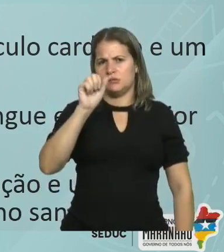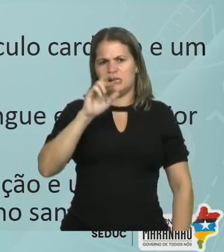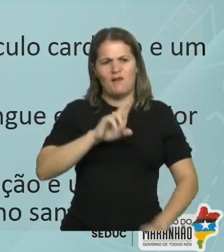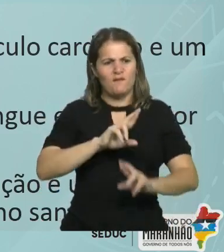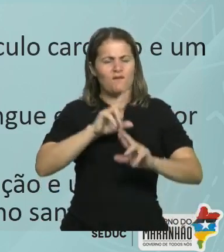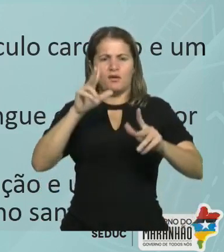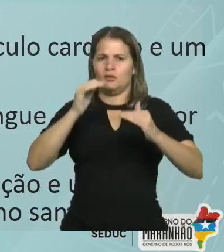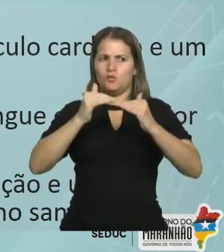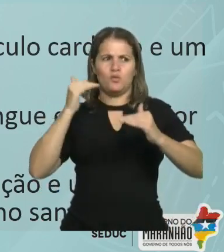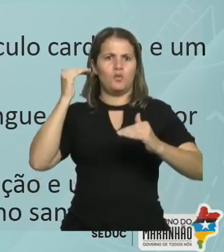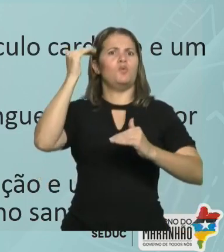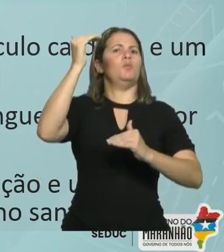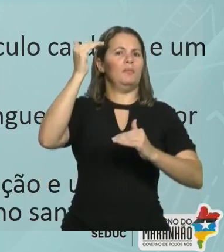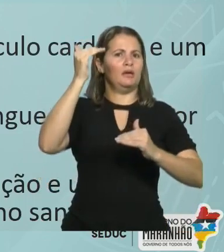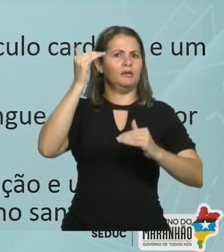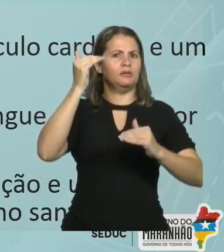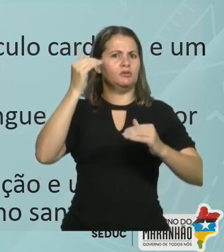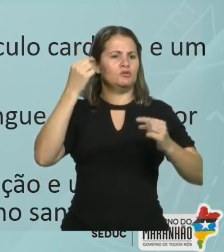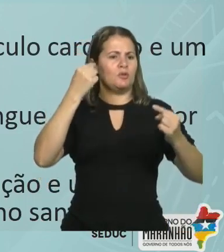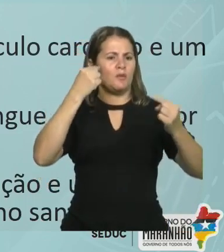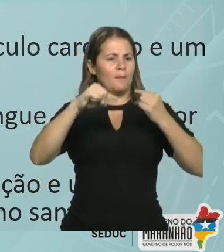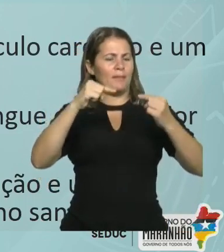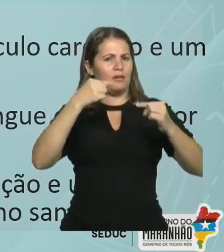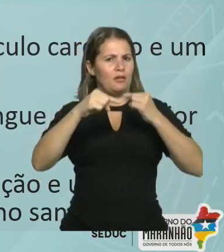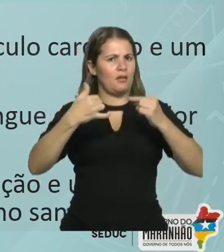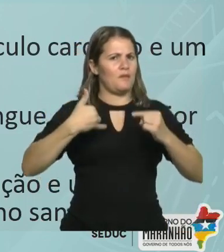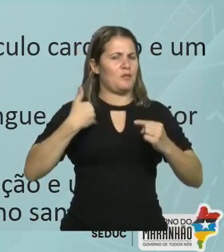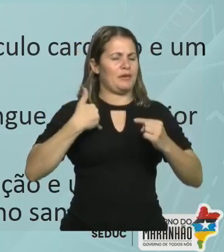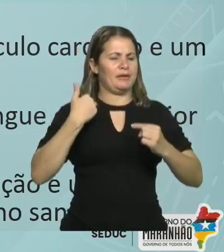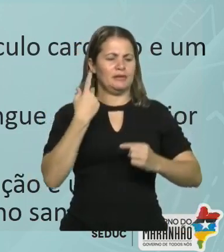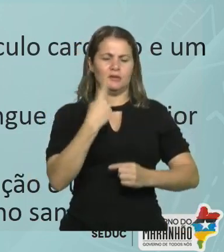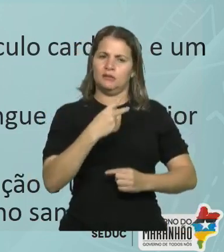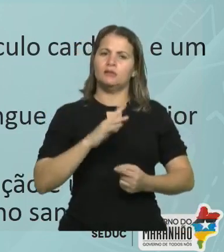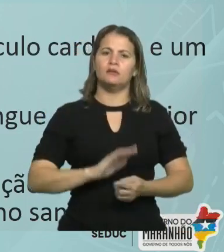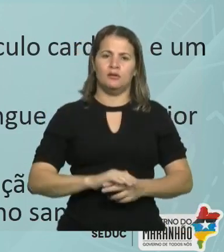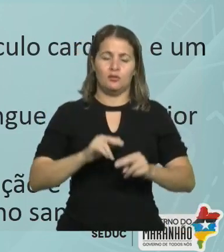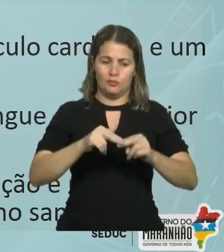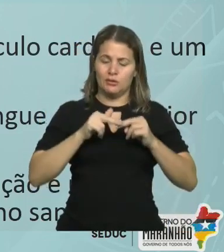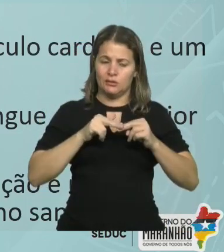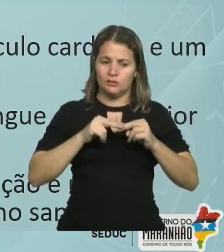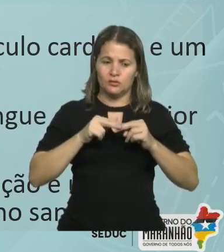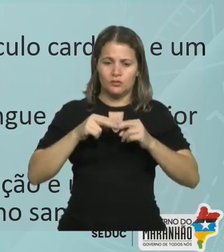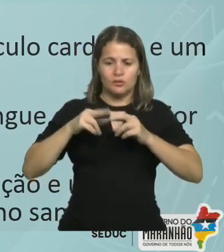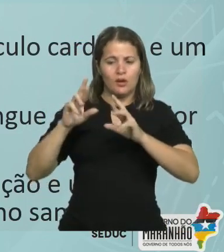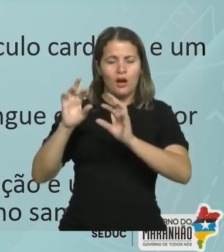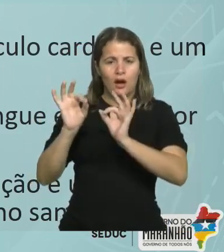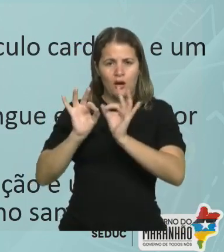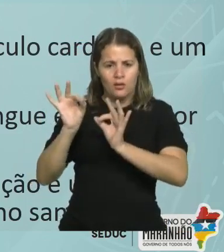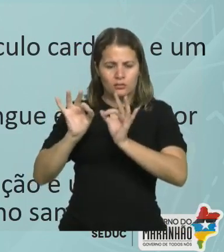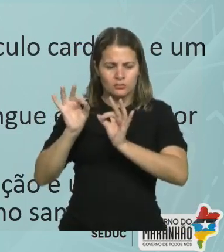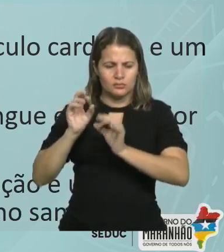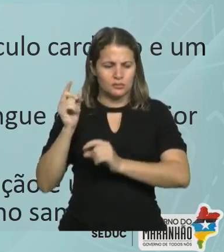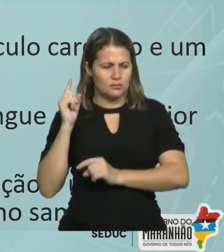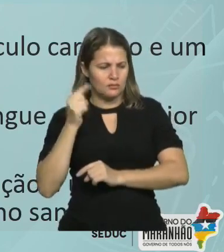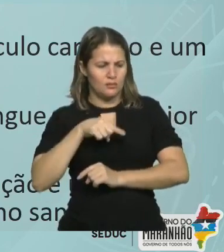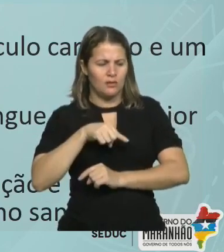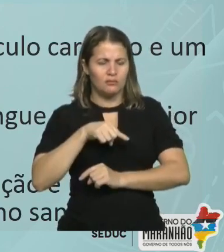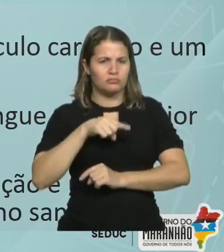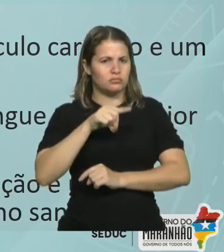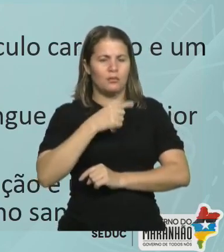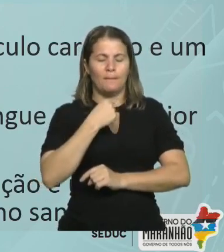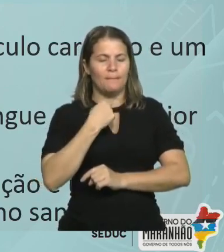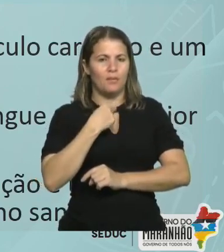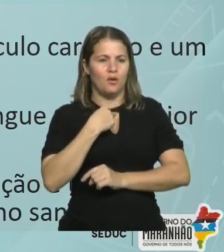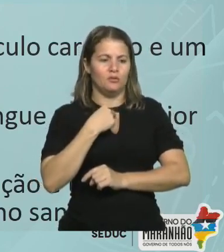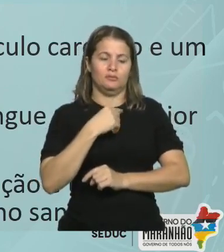sexo feminino com a sua idade. O Comitê Olímpico considerou imprópria a sua participação nos Jogos. Por quê? Então, vejam bem. Hemácia